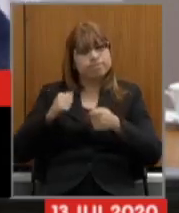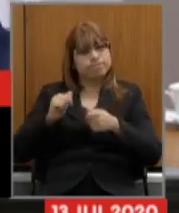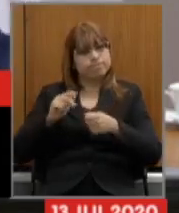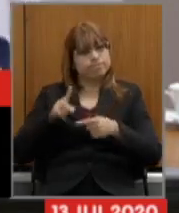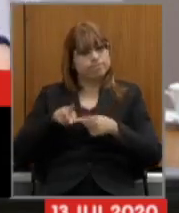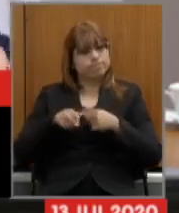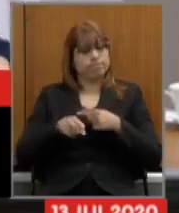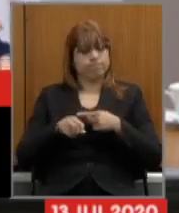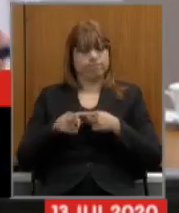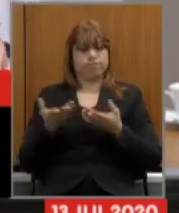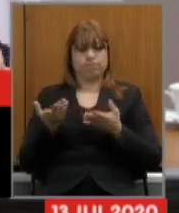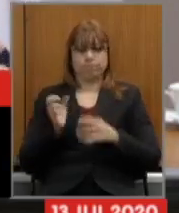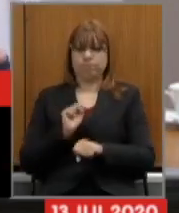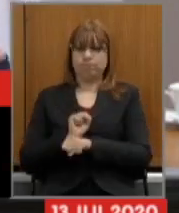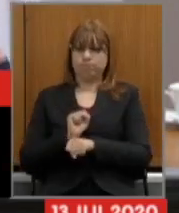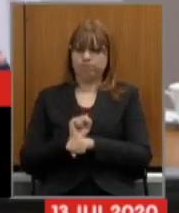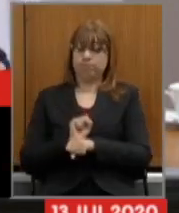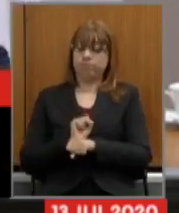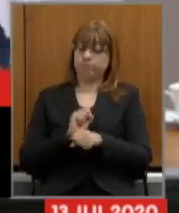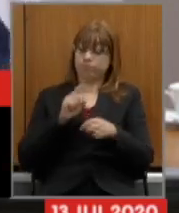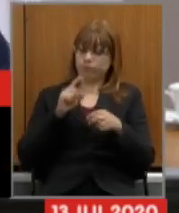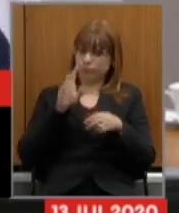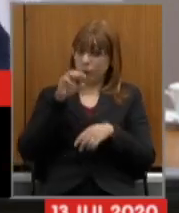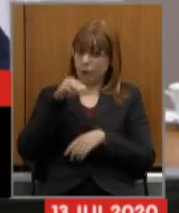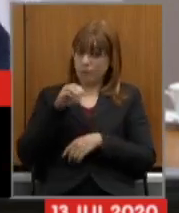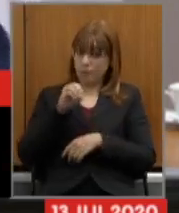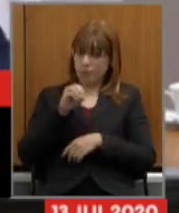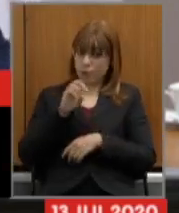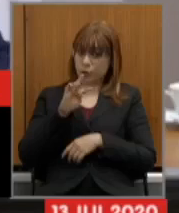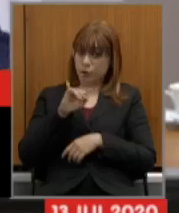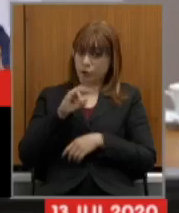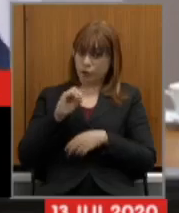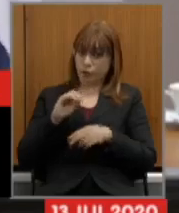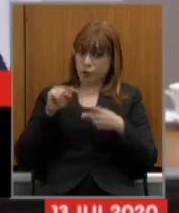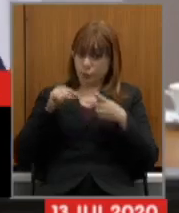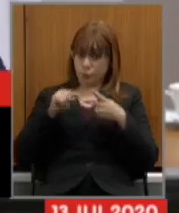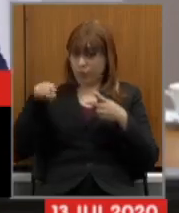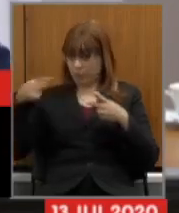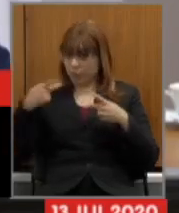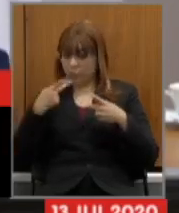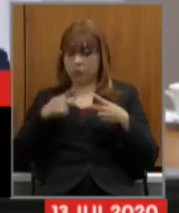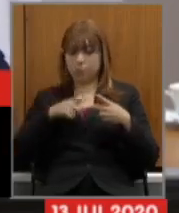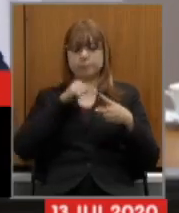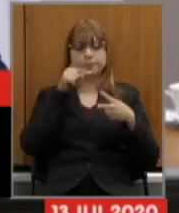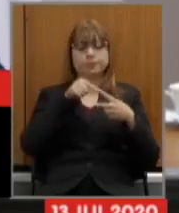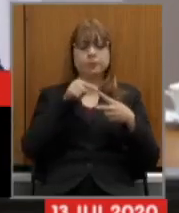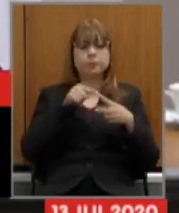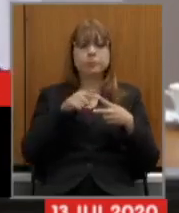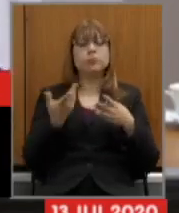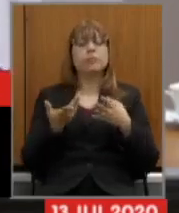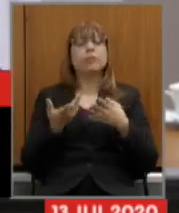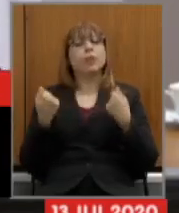na minha opinião por duas questões a primeira eu vou dizer daqui a pouco mas a segunda vocês precisam conversar com seus servidores